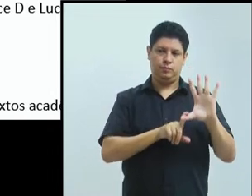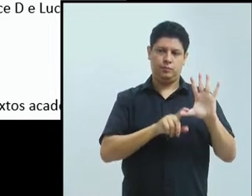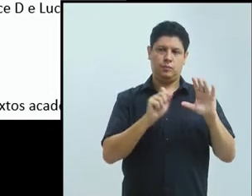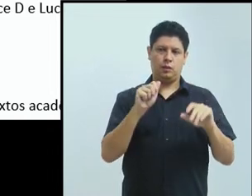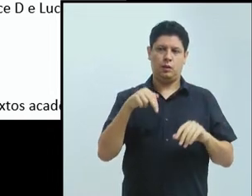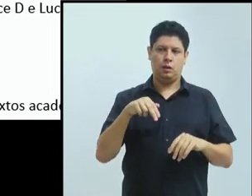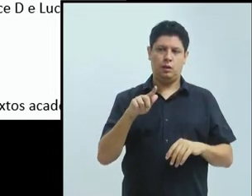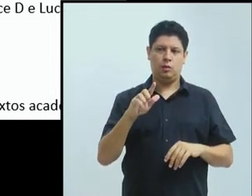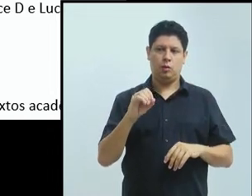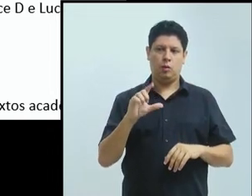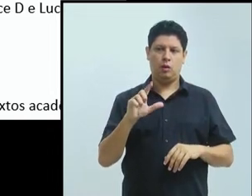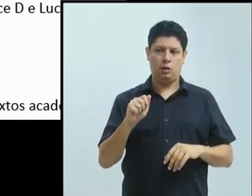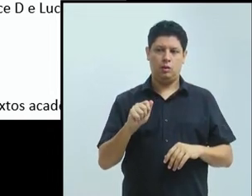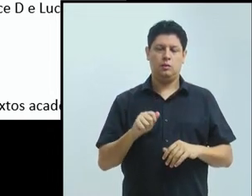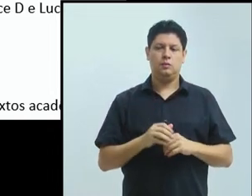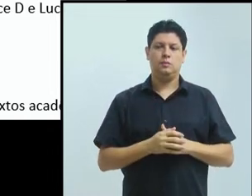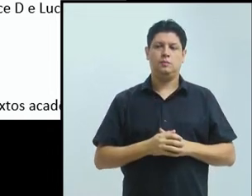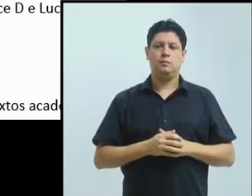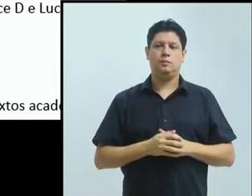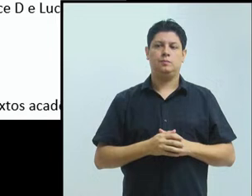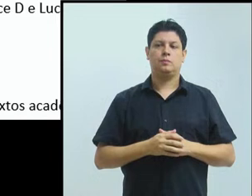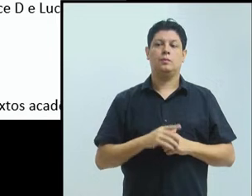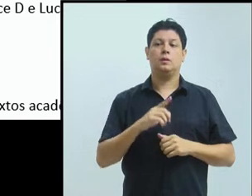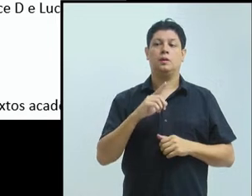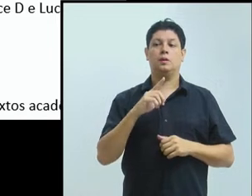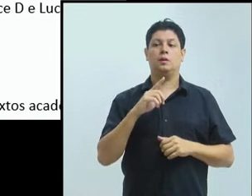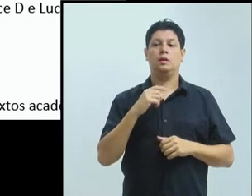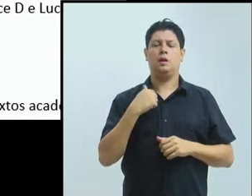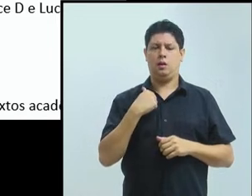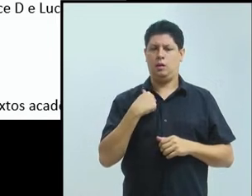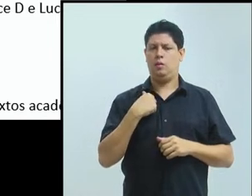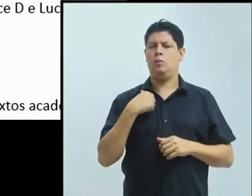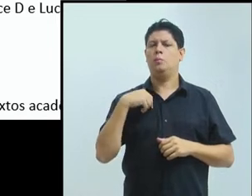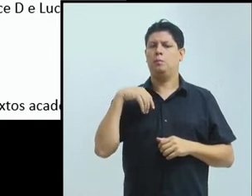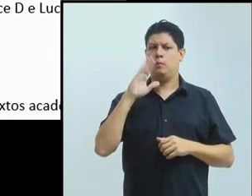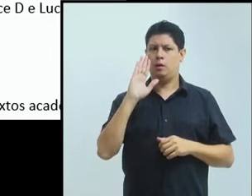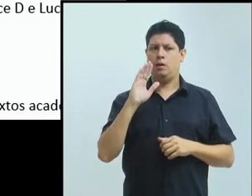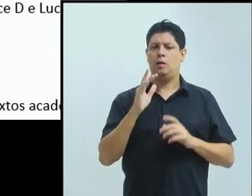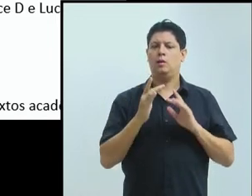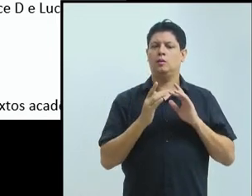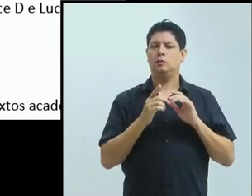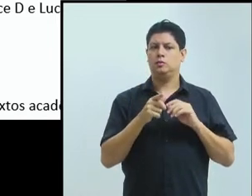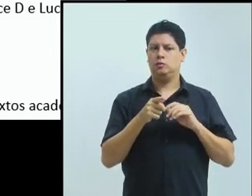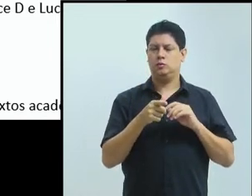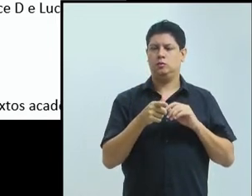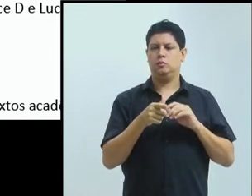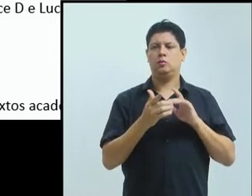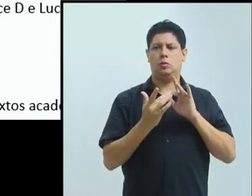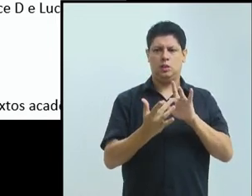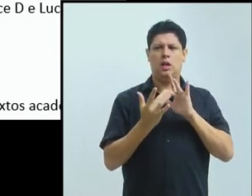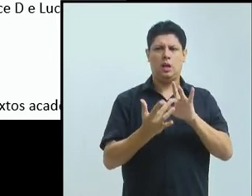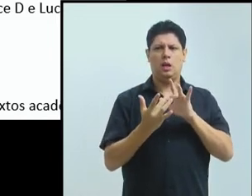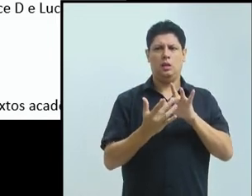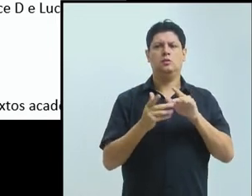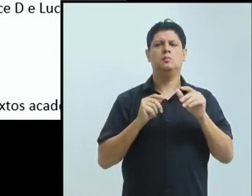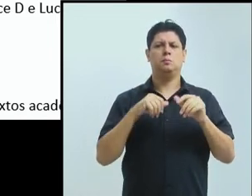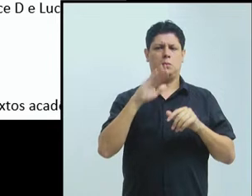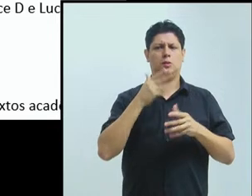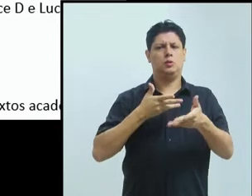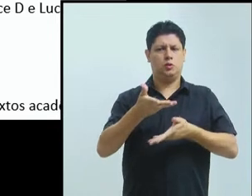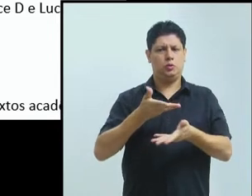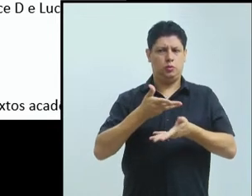Essa é a... Aí é onde eu tenho colocado mais fôlego atualmente, acho que eu vou falar um pouco da experiência com essa instituição.